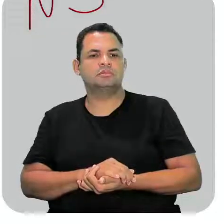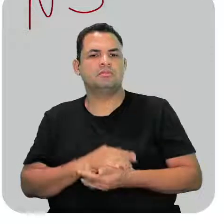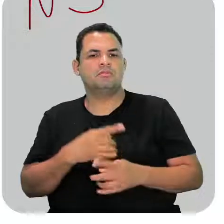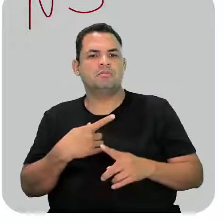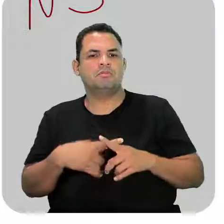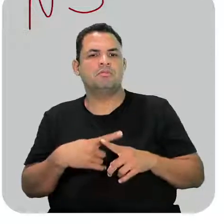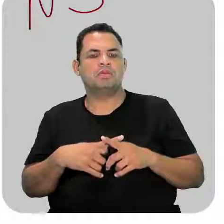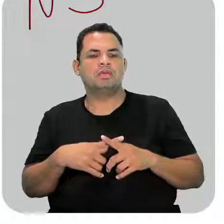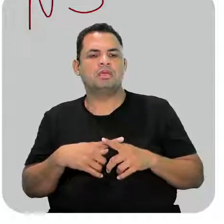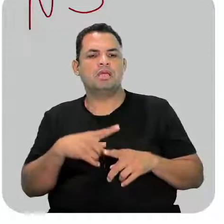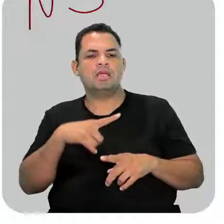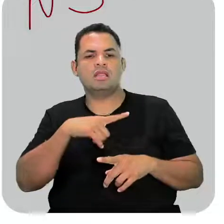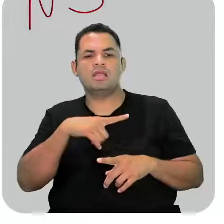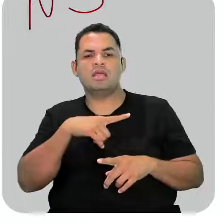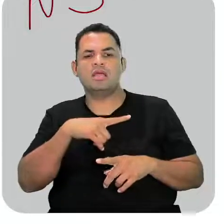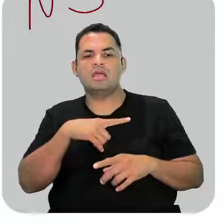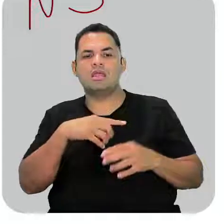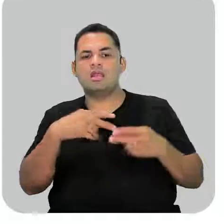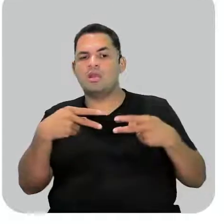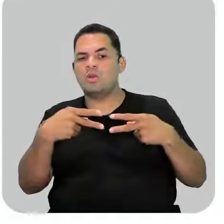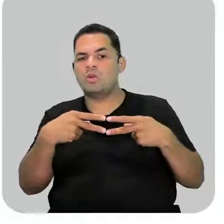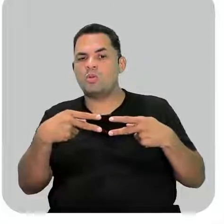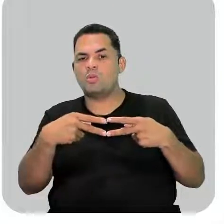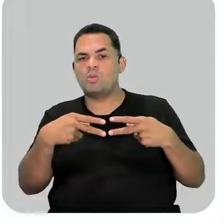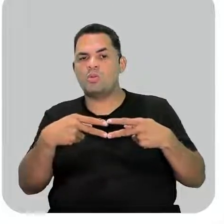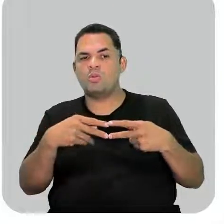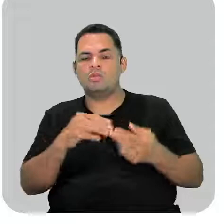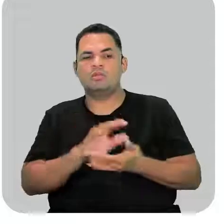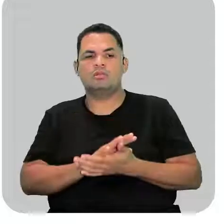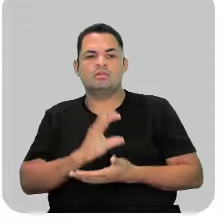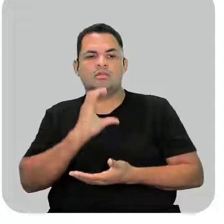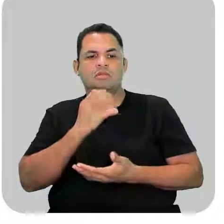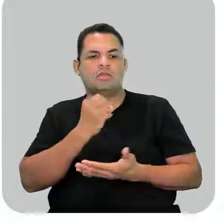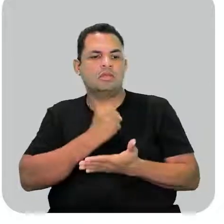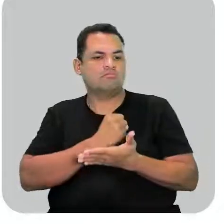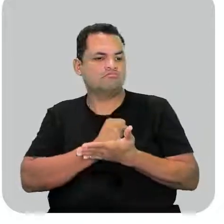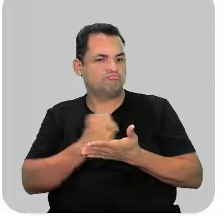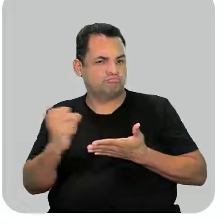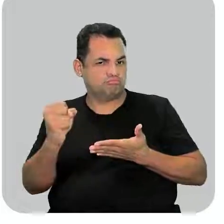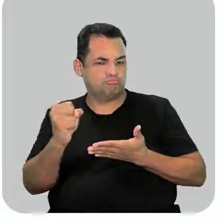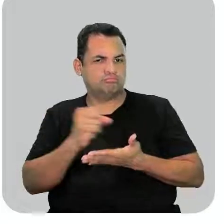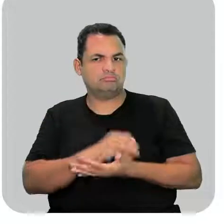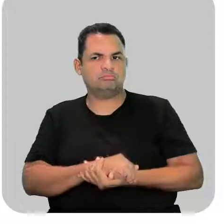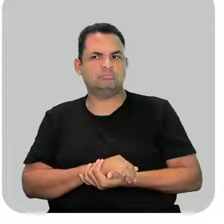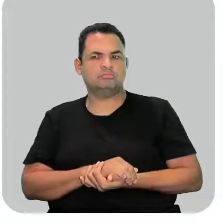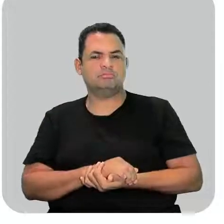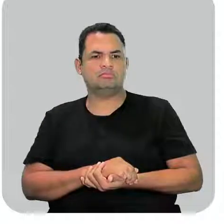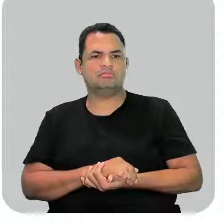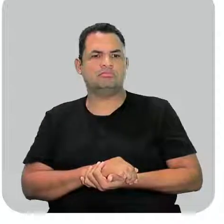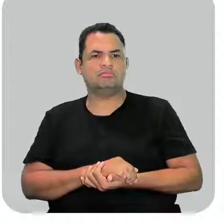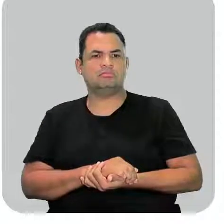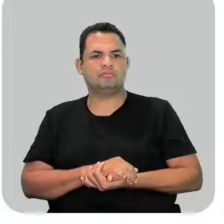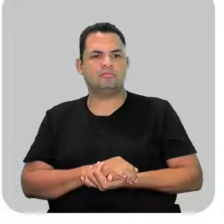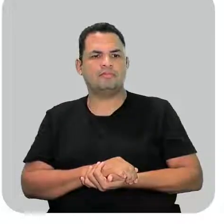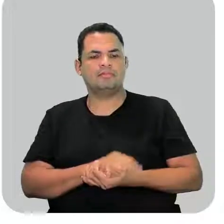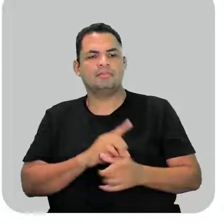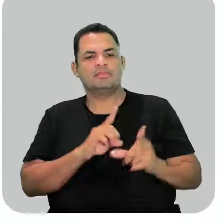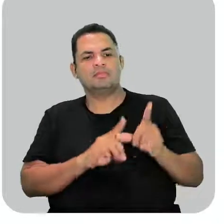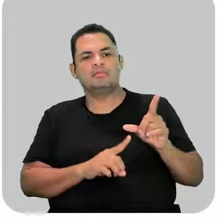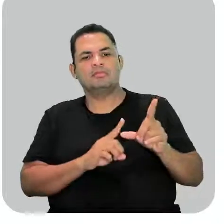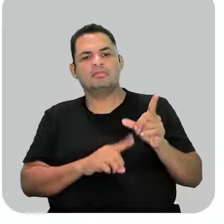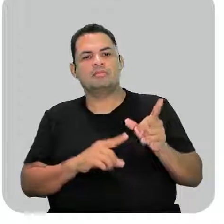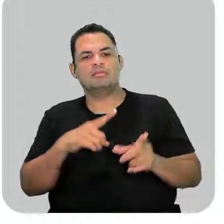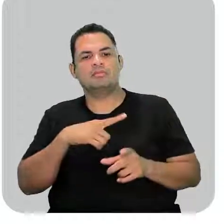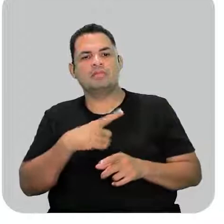dupla aqui. Então, a letra C está errada. Nem chega aos pés de estar certa. Letra D.